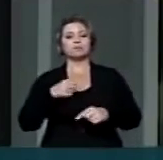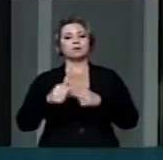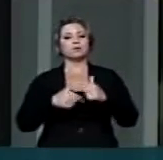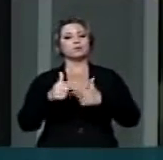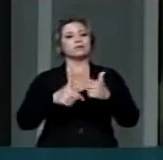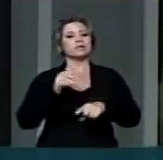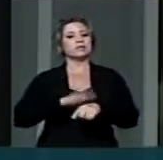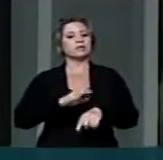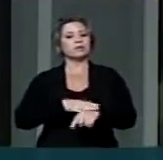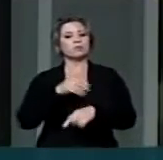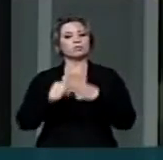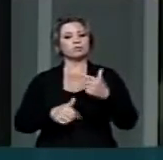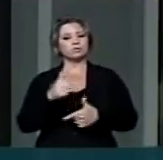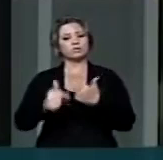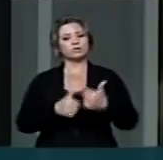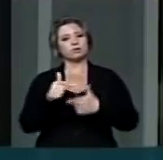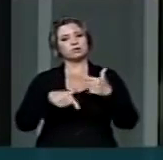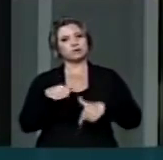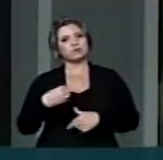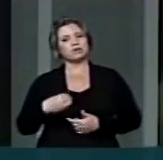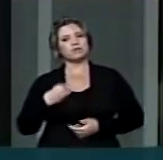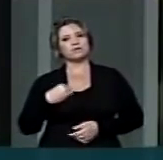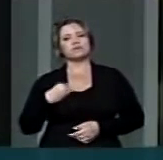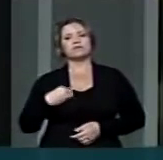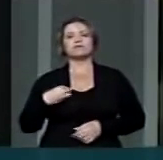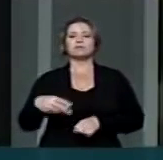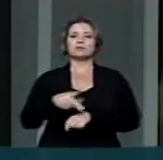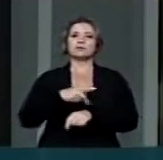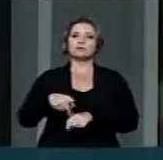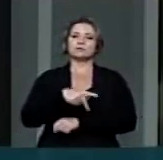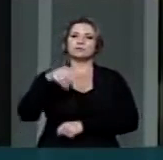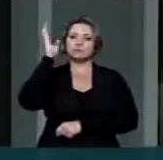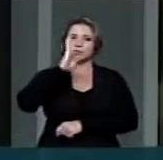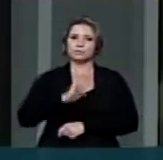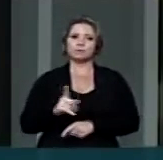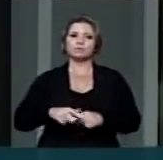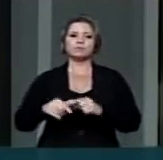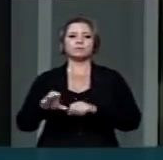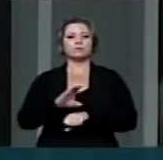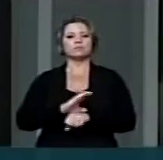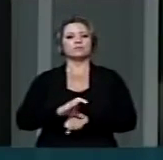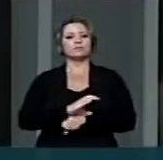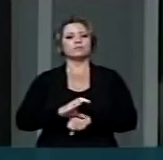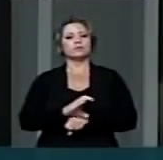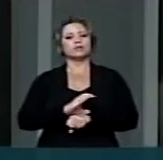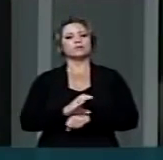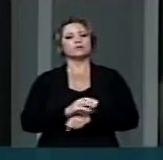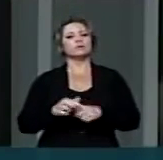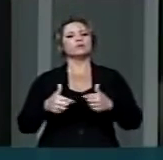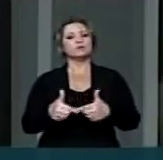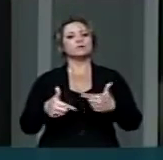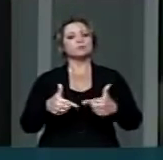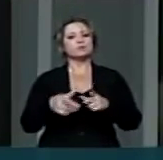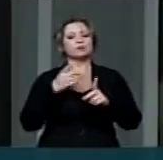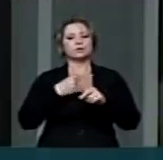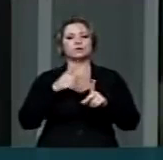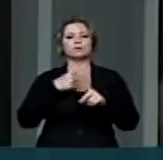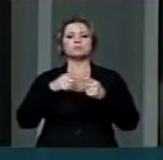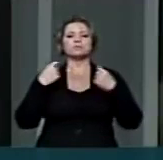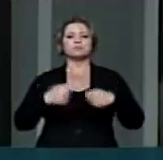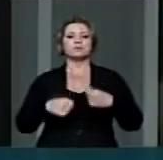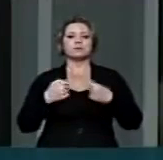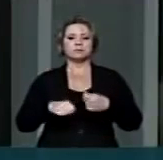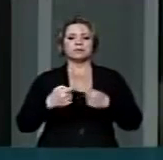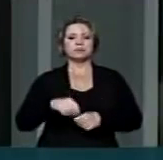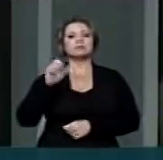período democrático que nós estamos vivendo no nosso país. E a nossa Constituição, frente aos nossos desafios, precisa,